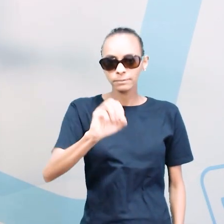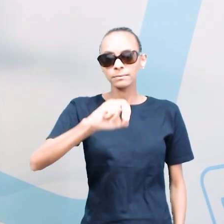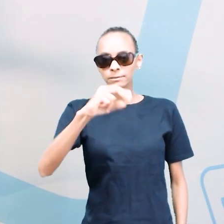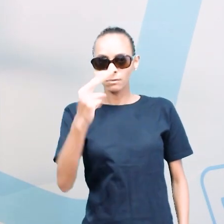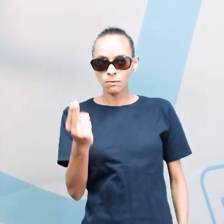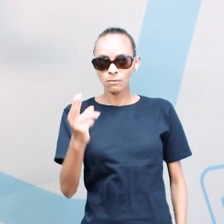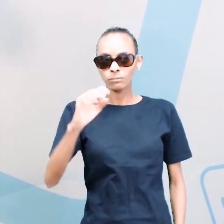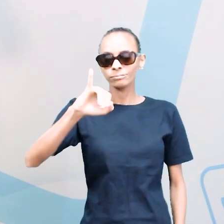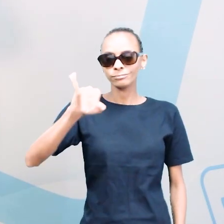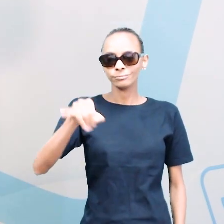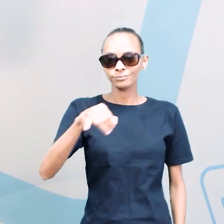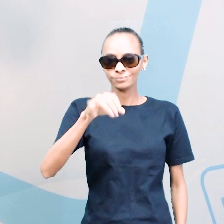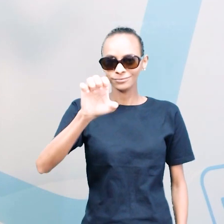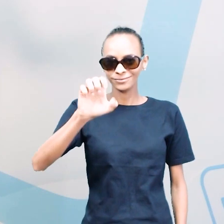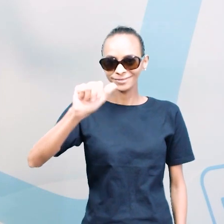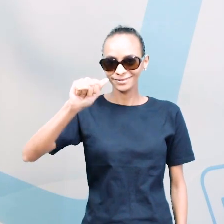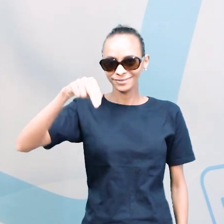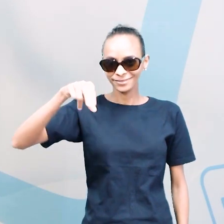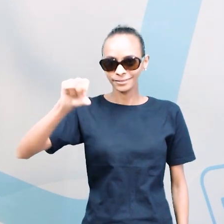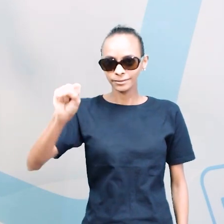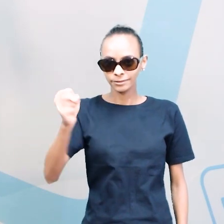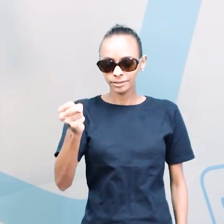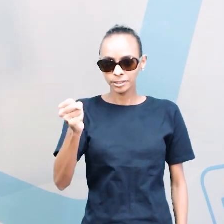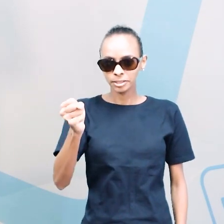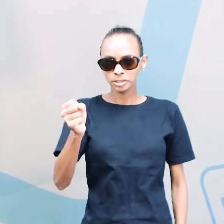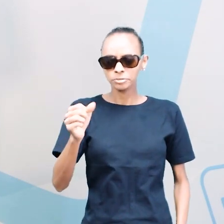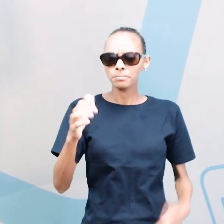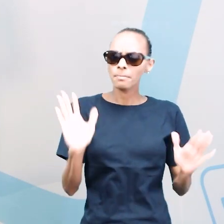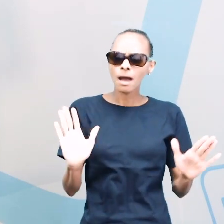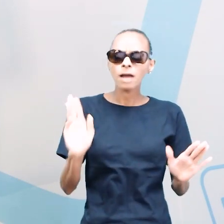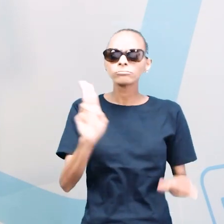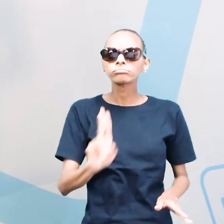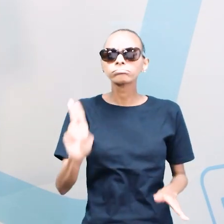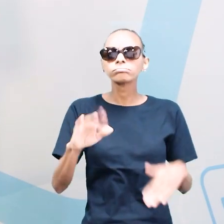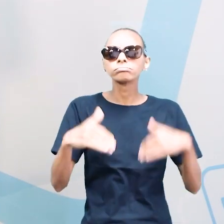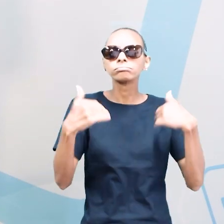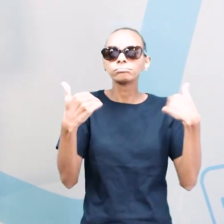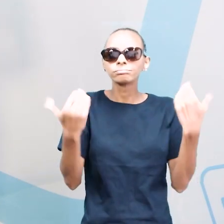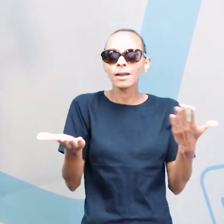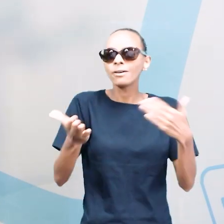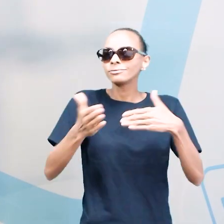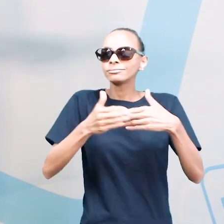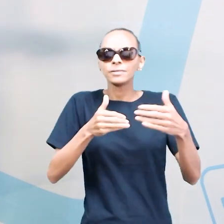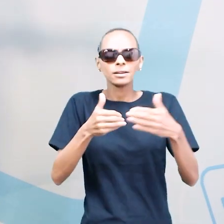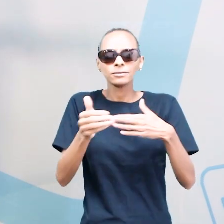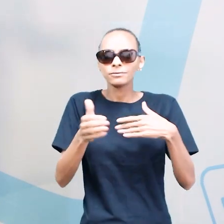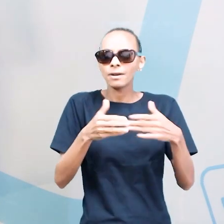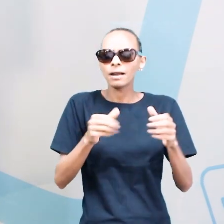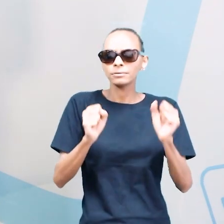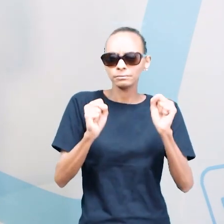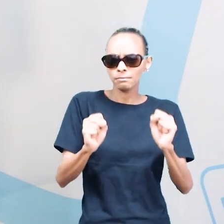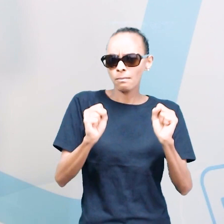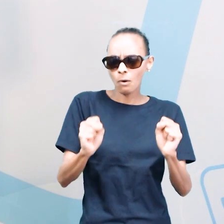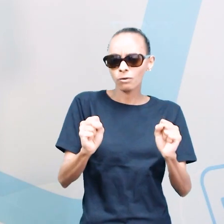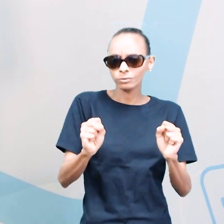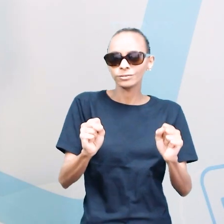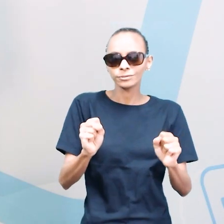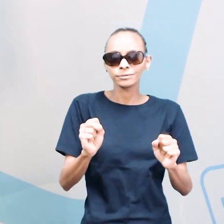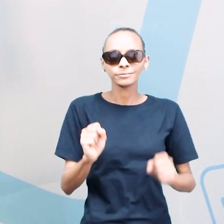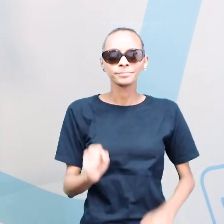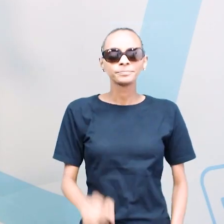mais certo? O que você se sentir confortável em usar. Eu uso tanto pants quanto jeans.